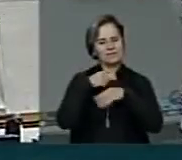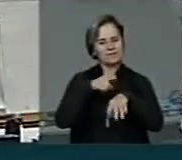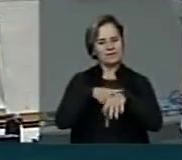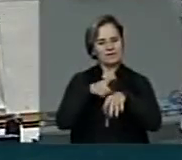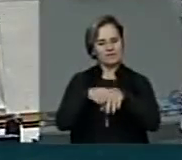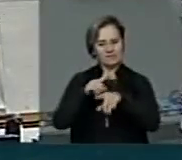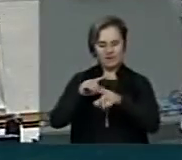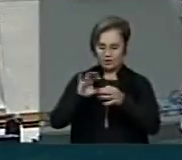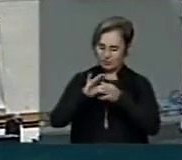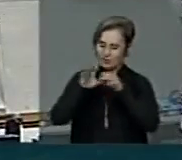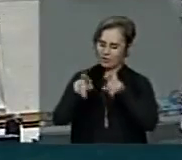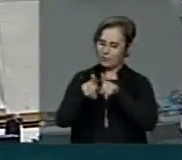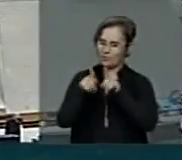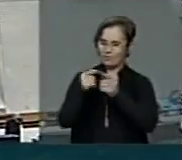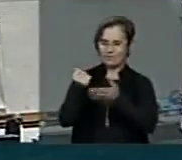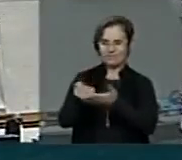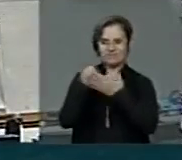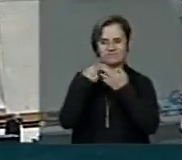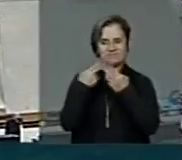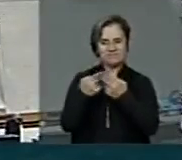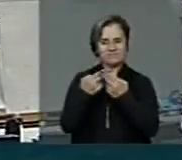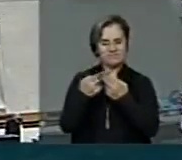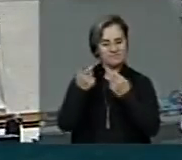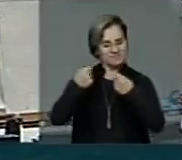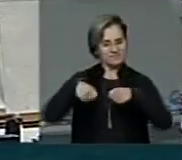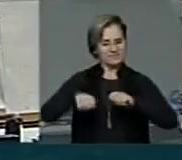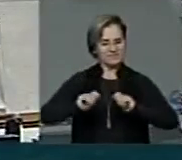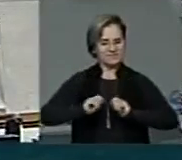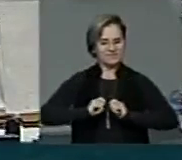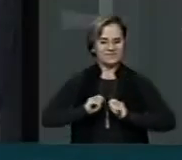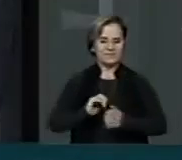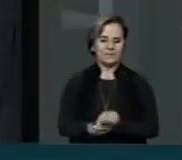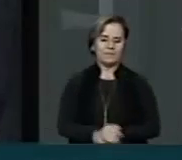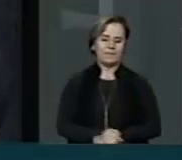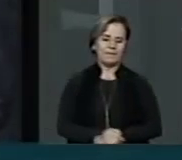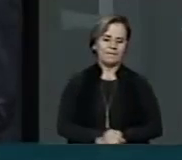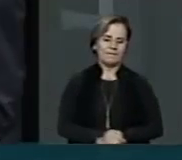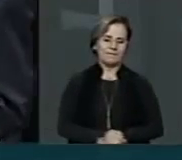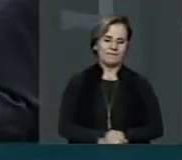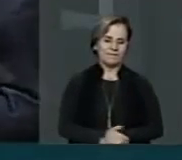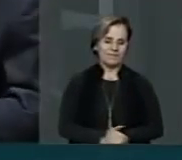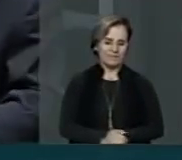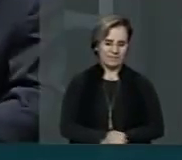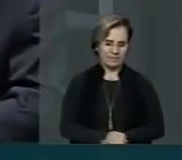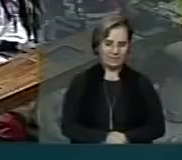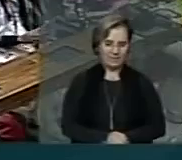colaboração, e a complacência pelo tempo que teve com o seu nobre colega. Muito obrigado.